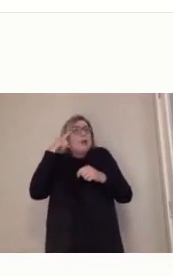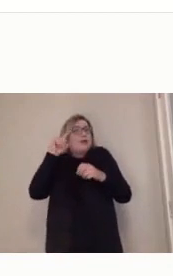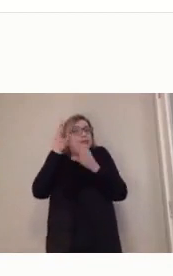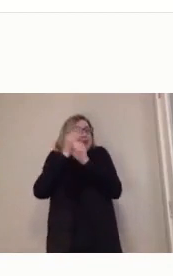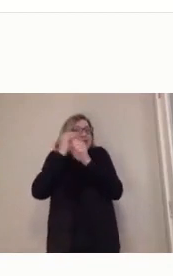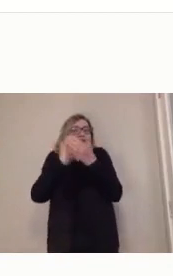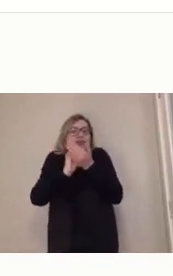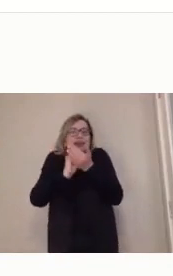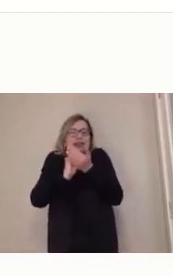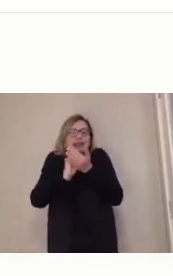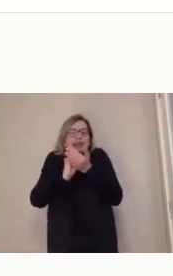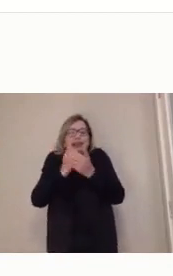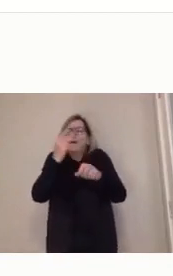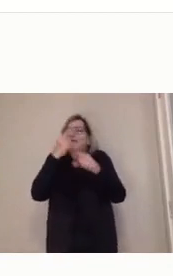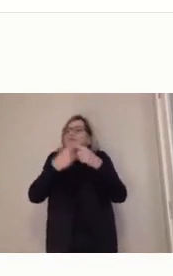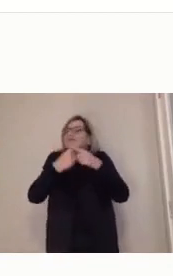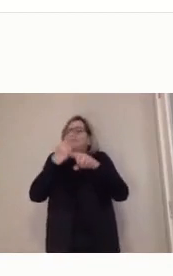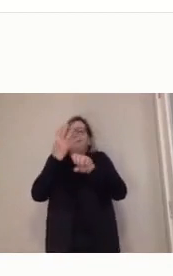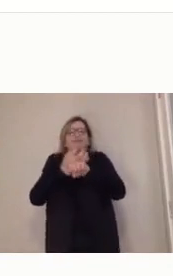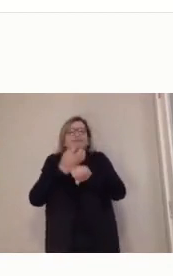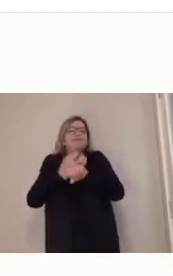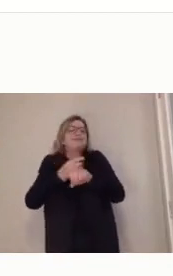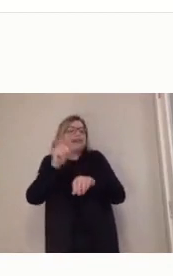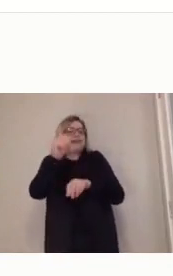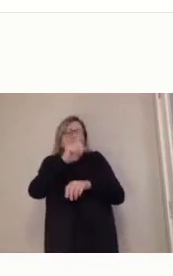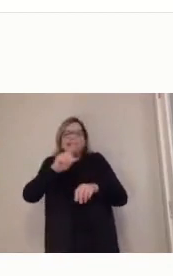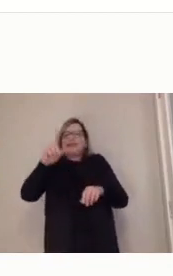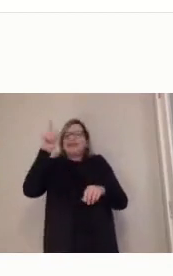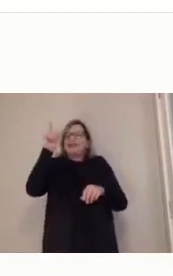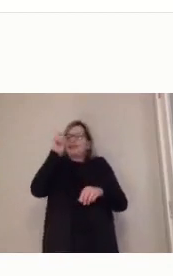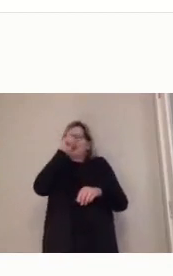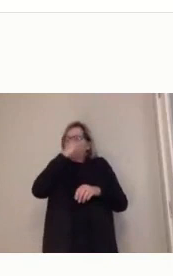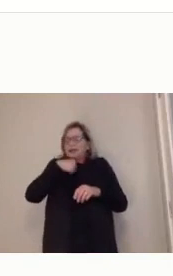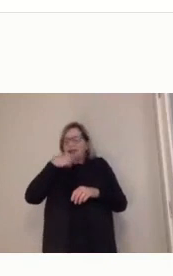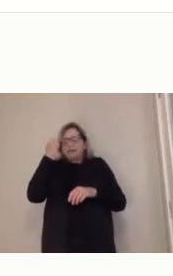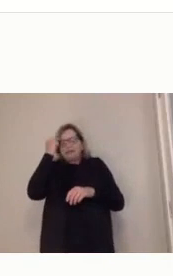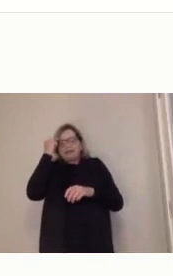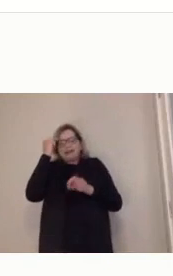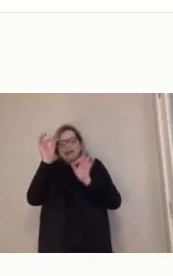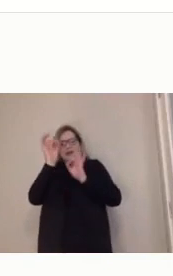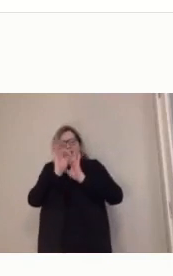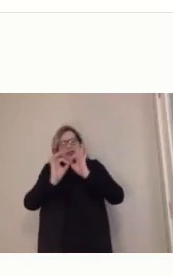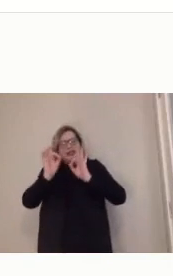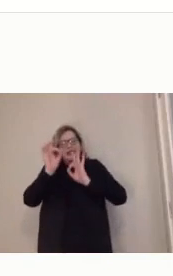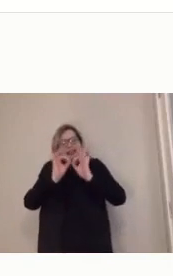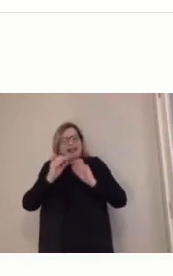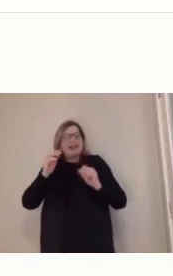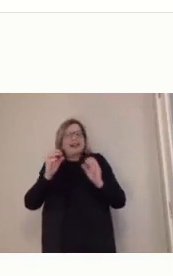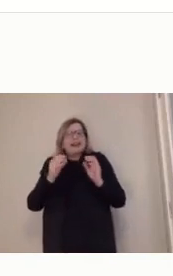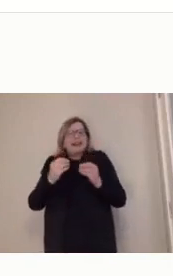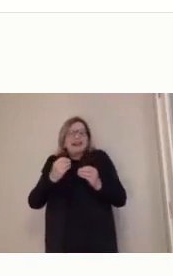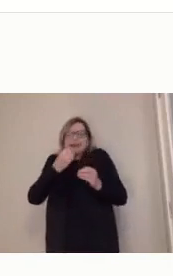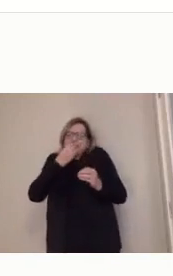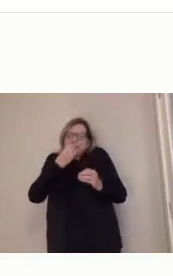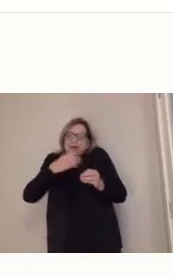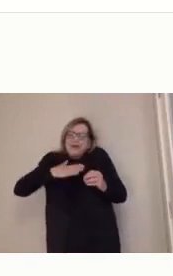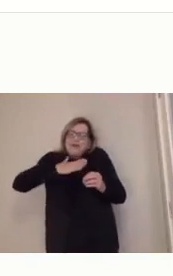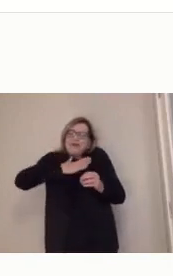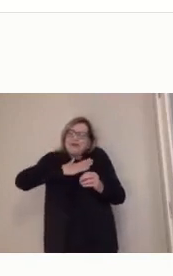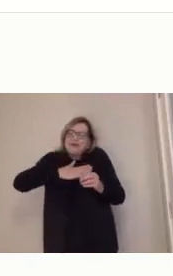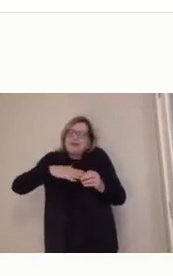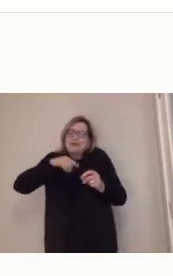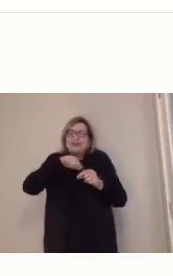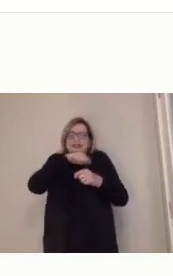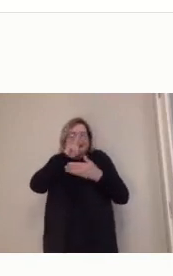assim de uma forma tentando deixá-la o mais agradável possível, então, se vocês fizerem a leitura criteriosa dela,